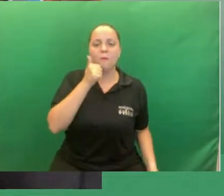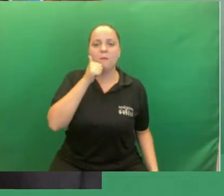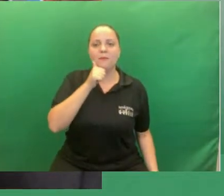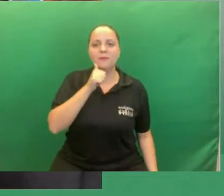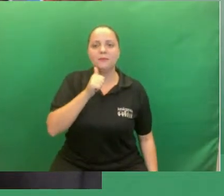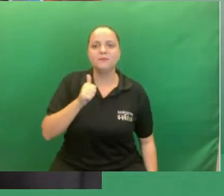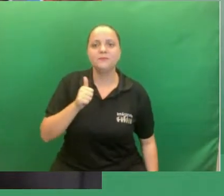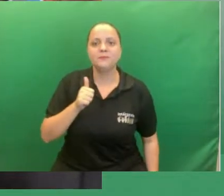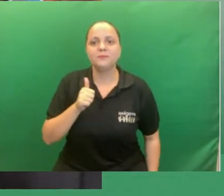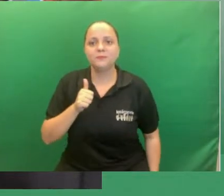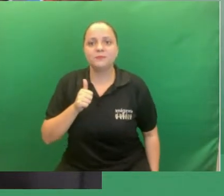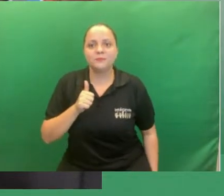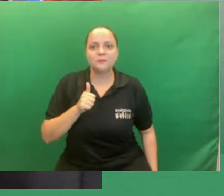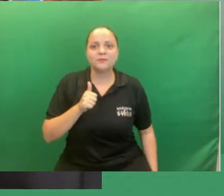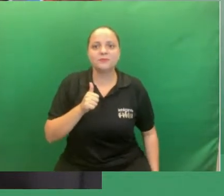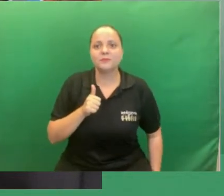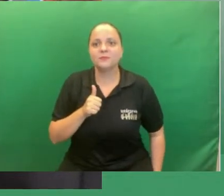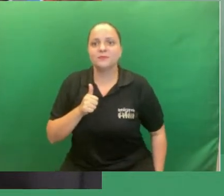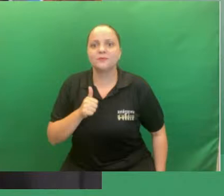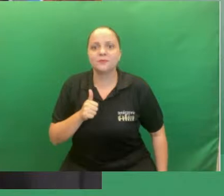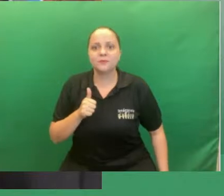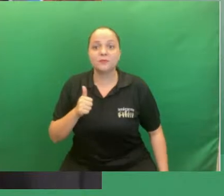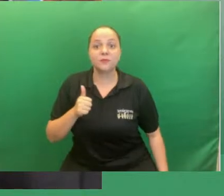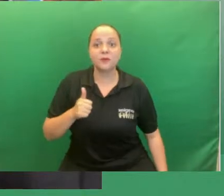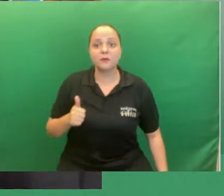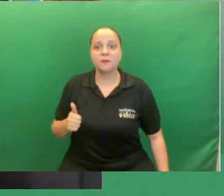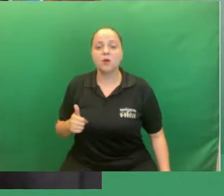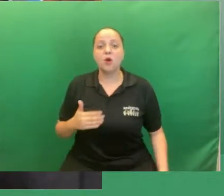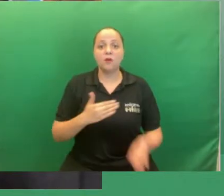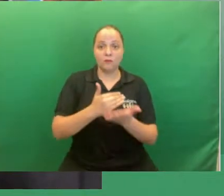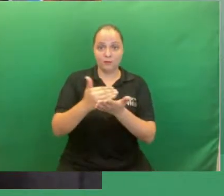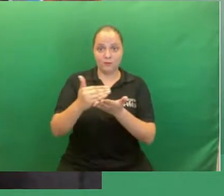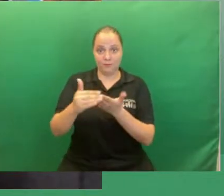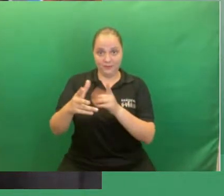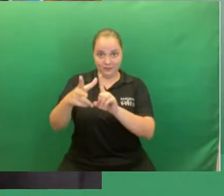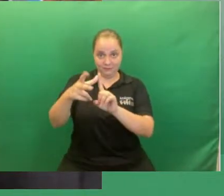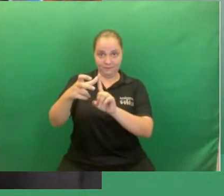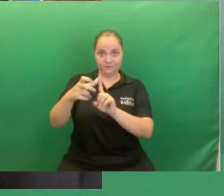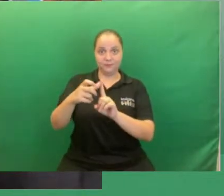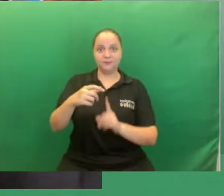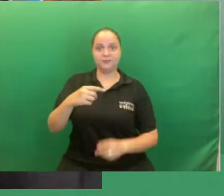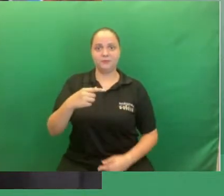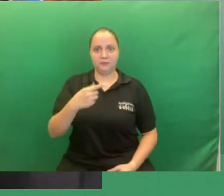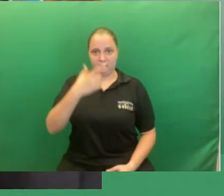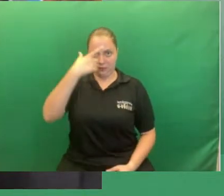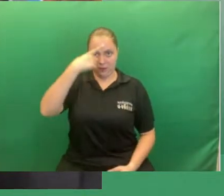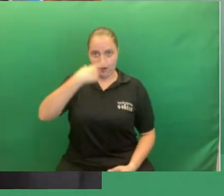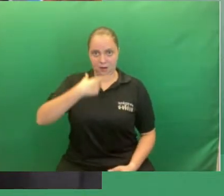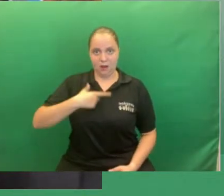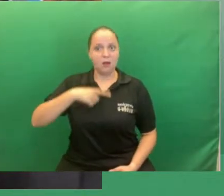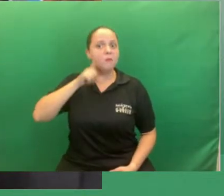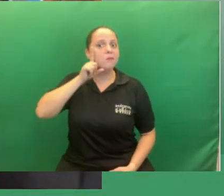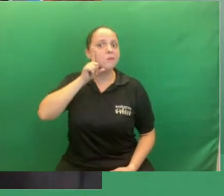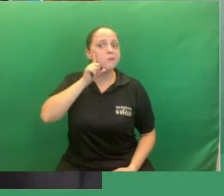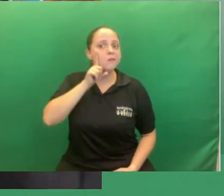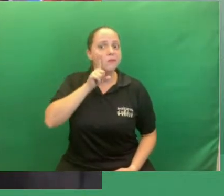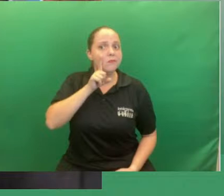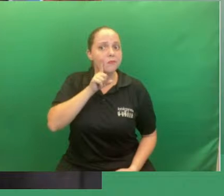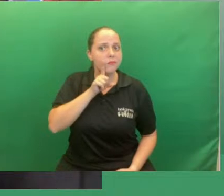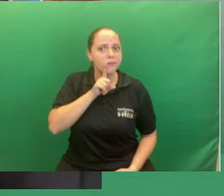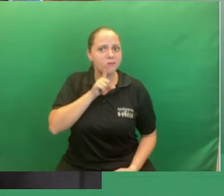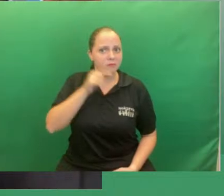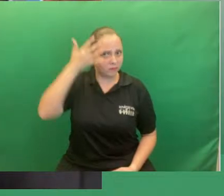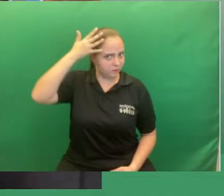eu vou começar com a autodescrição, dizendo que eu me considero pá, eu tenho cabelos